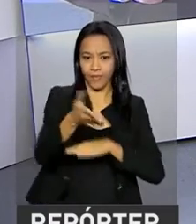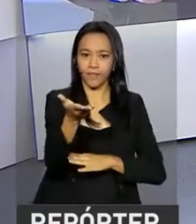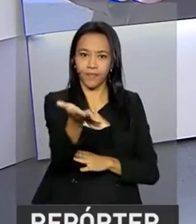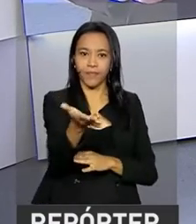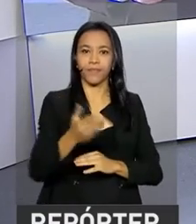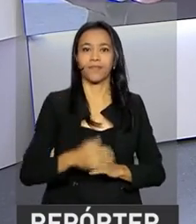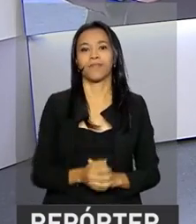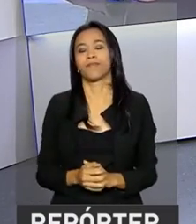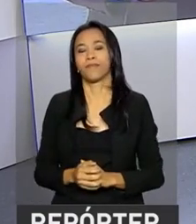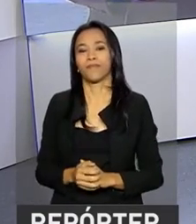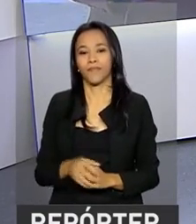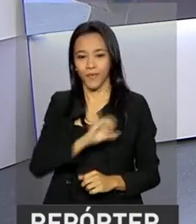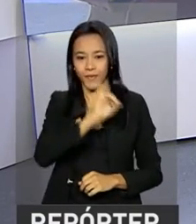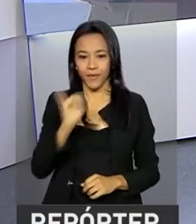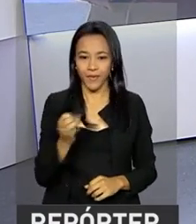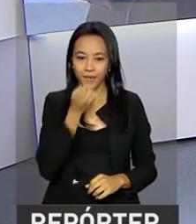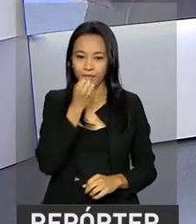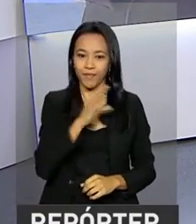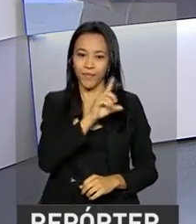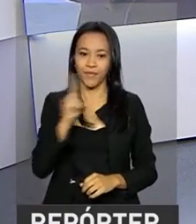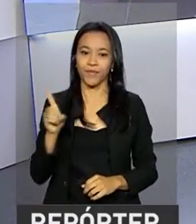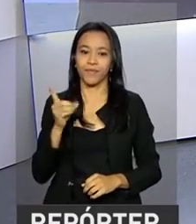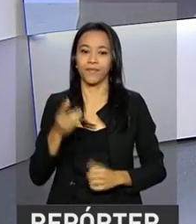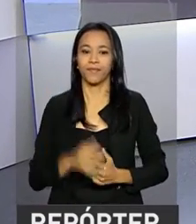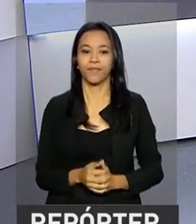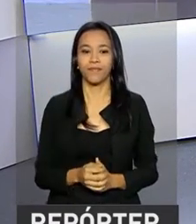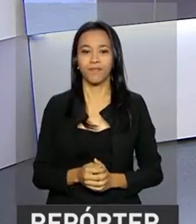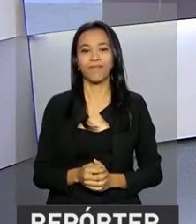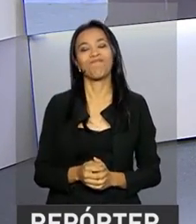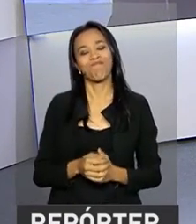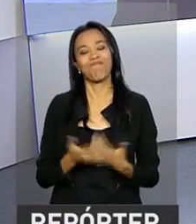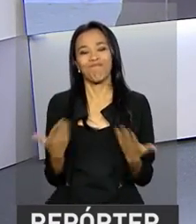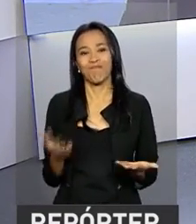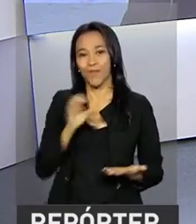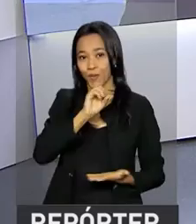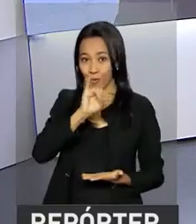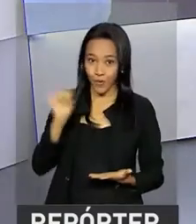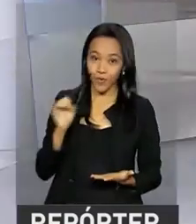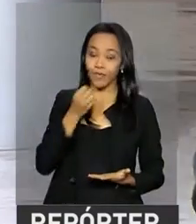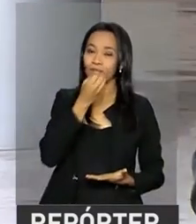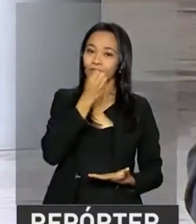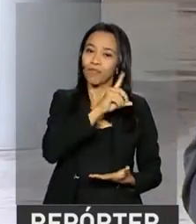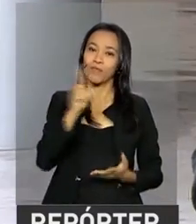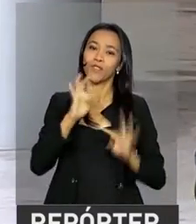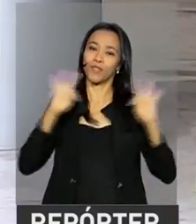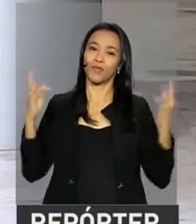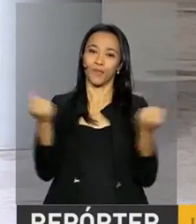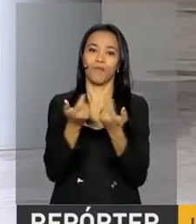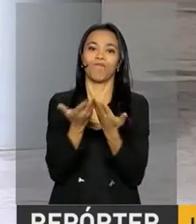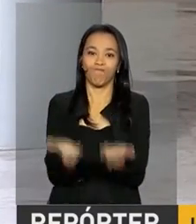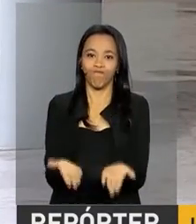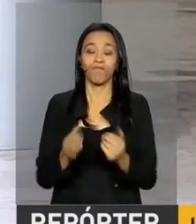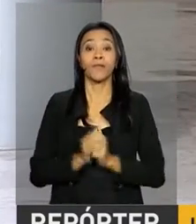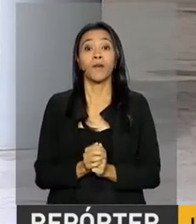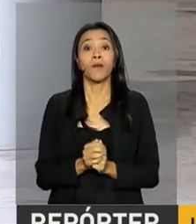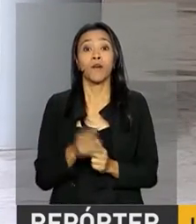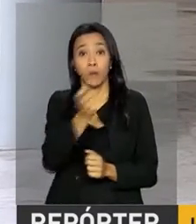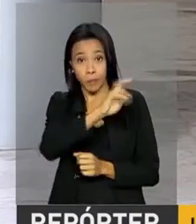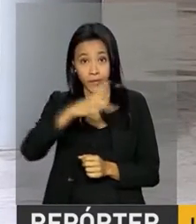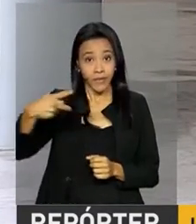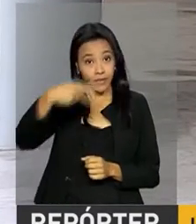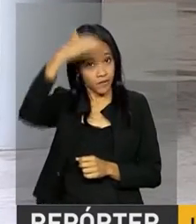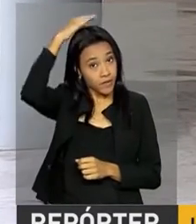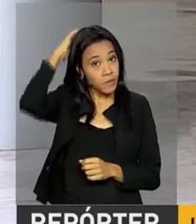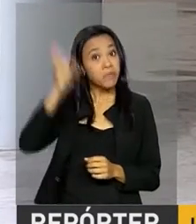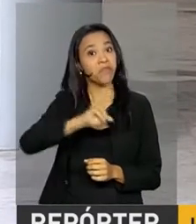vivo para a gente. Oi, JP, bom dia. Oi, Leandro, bom dia para você também, bom dia a todos. É isso mesmo, viu? O presidente Michel Temer,